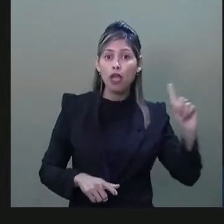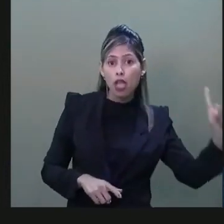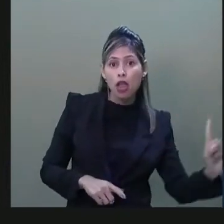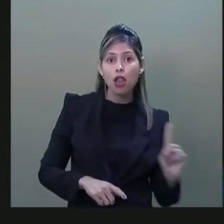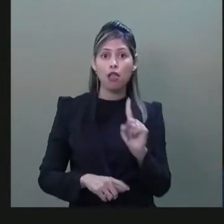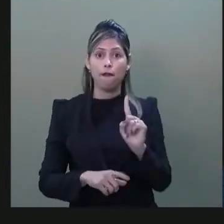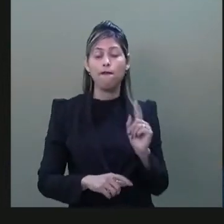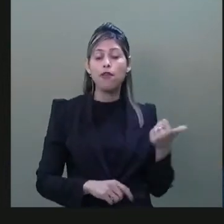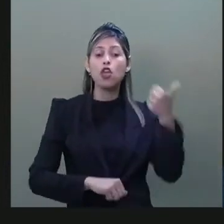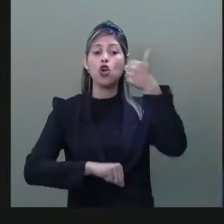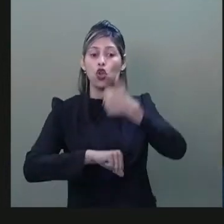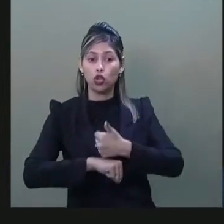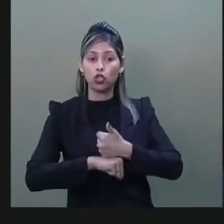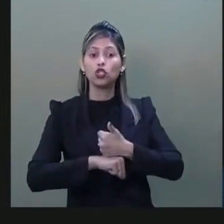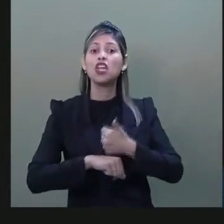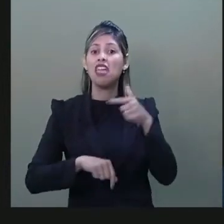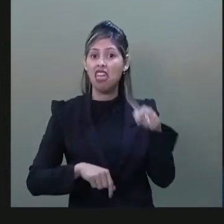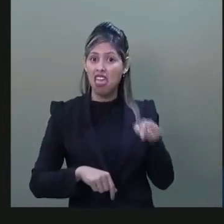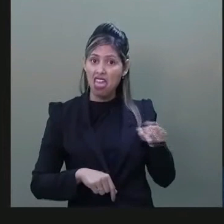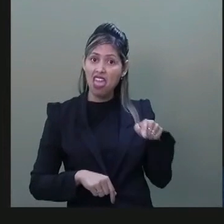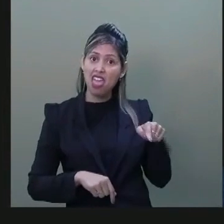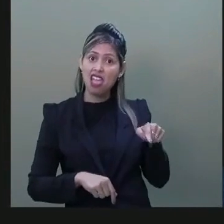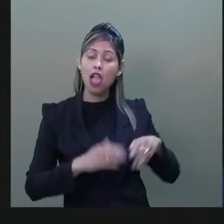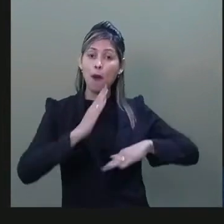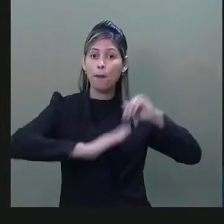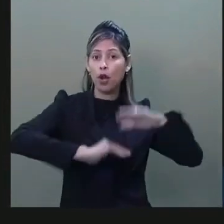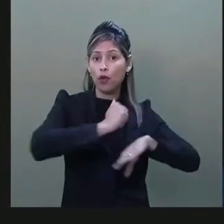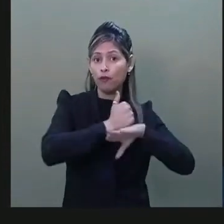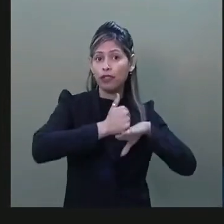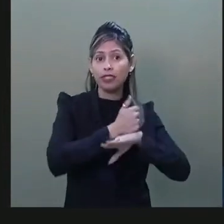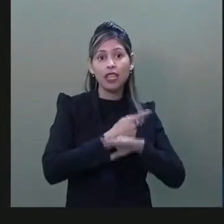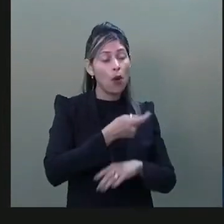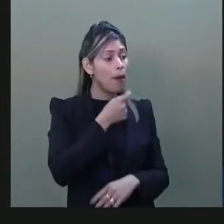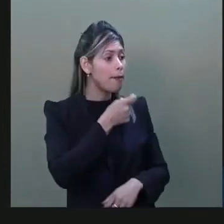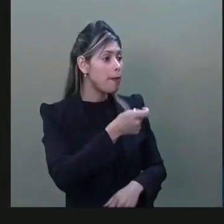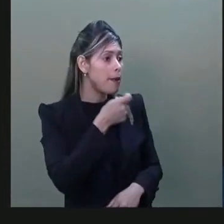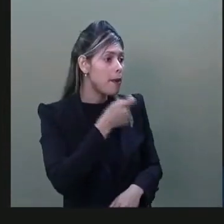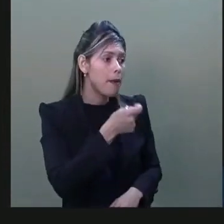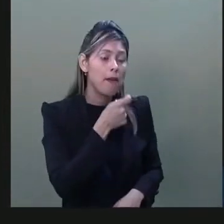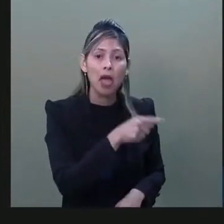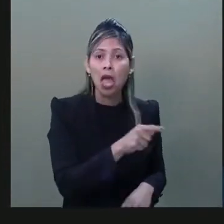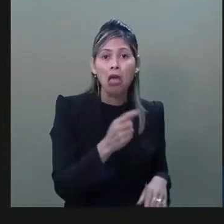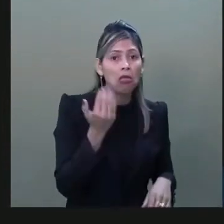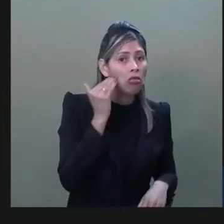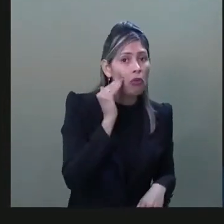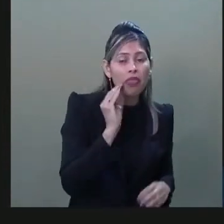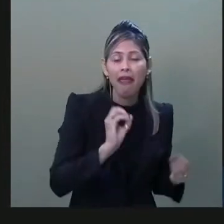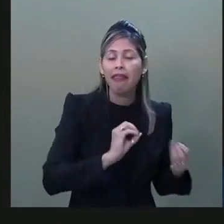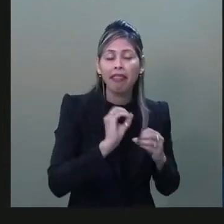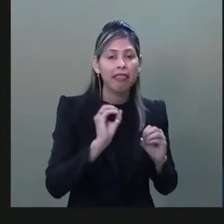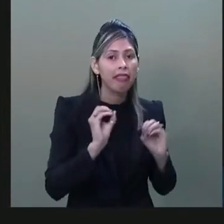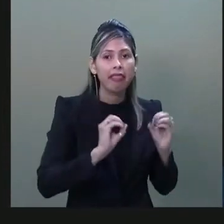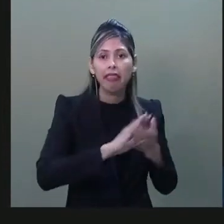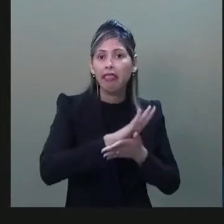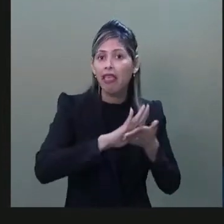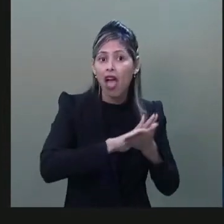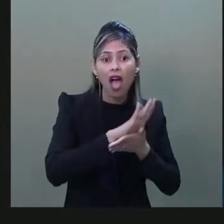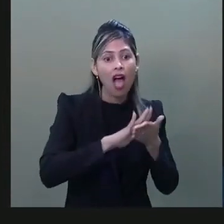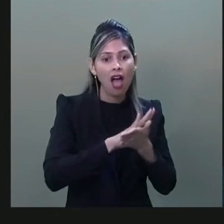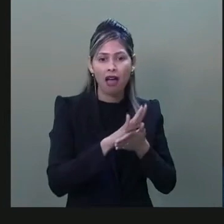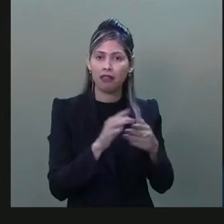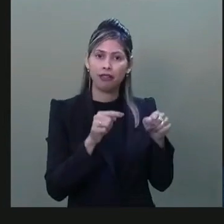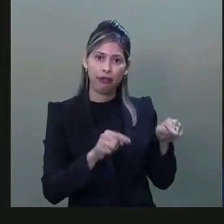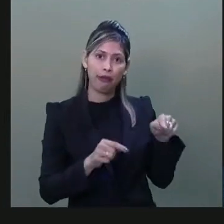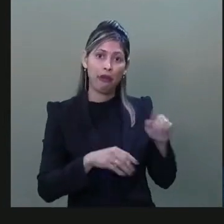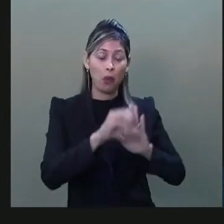jornalista, portanto, não entende absolutamente nada de segurança pública, cujo currículo é ter sido presidente